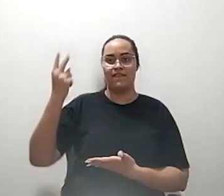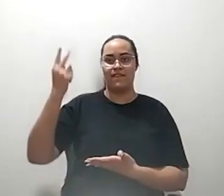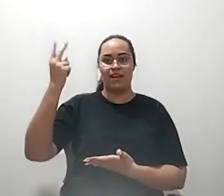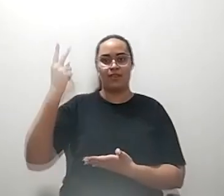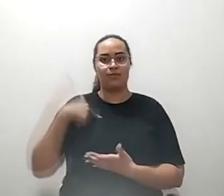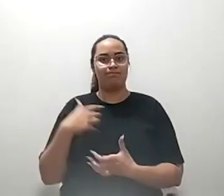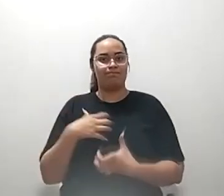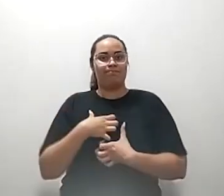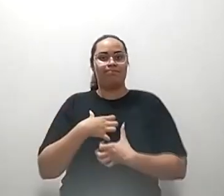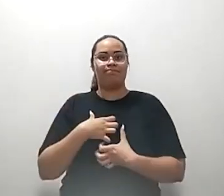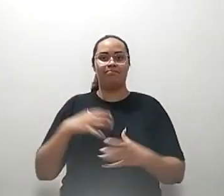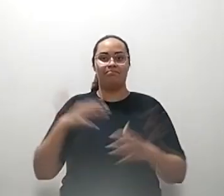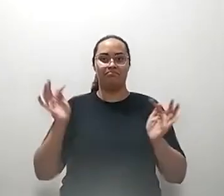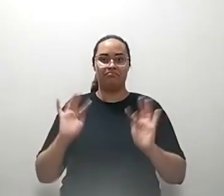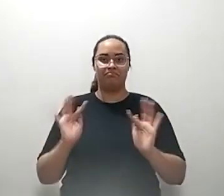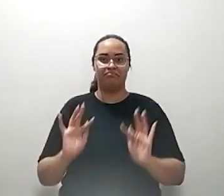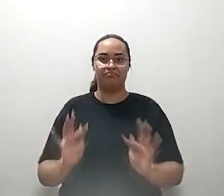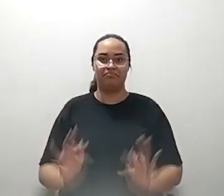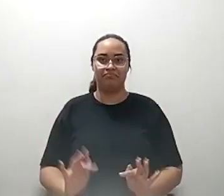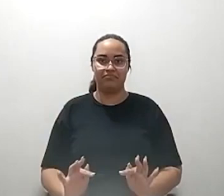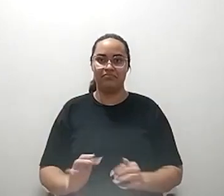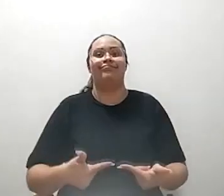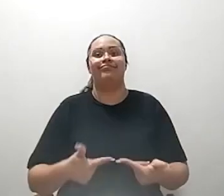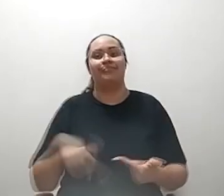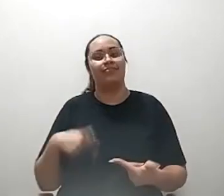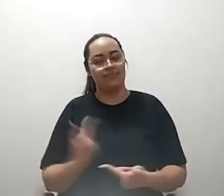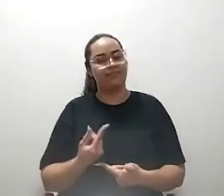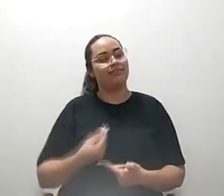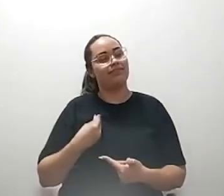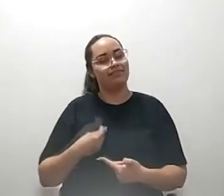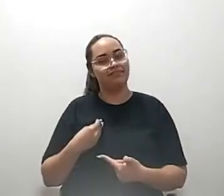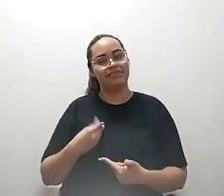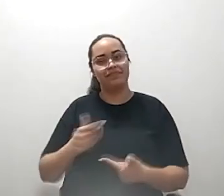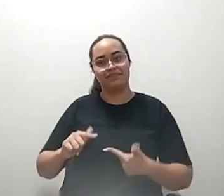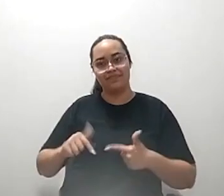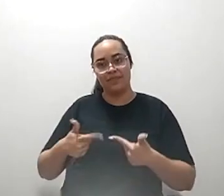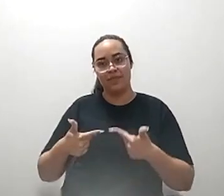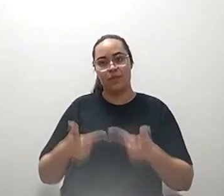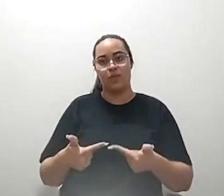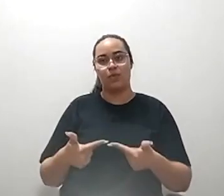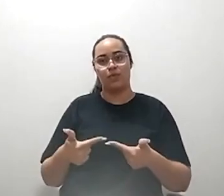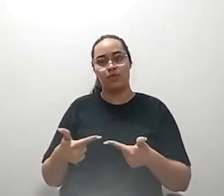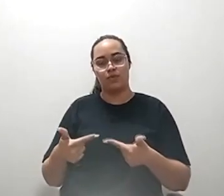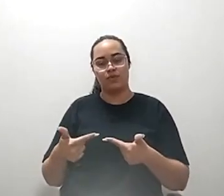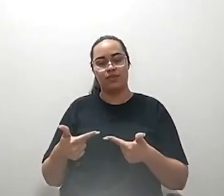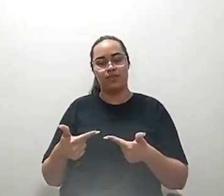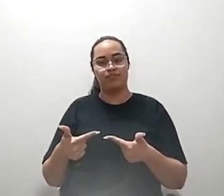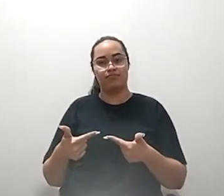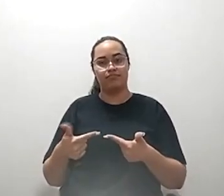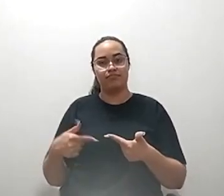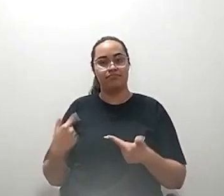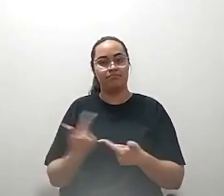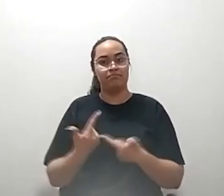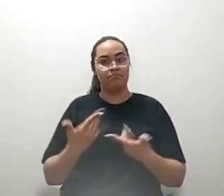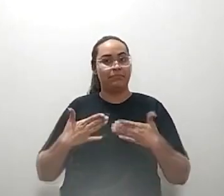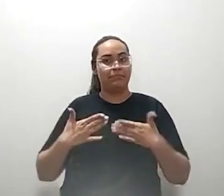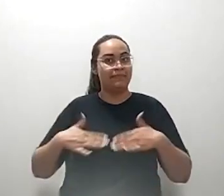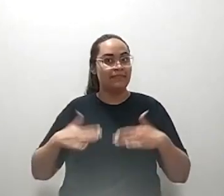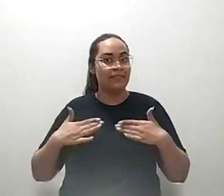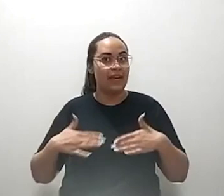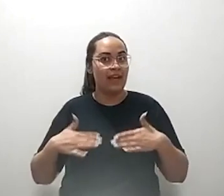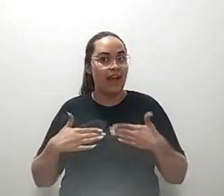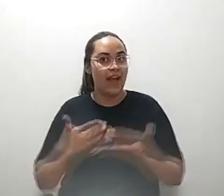e desejar a todos que continuem nessa luta. Então eu desejo muita calma, muita